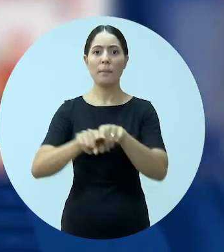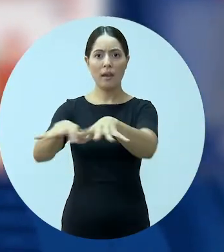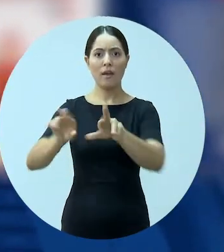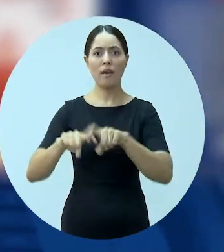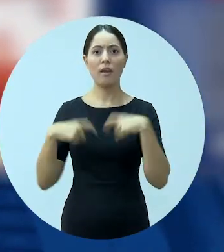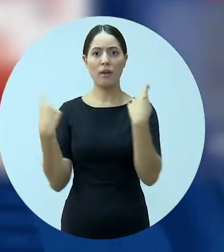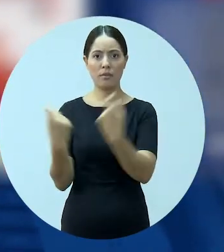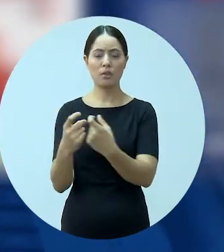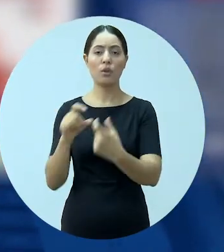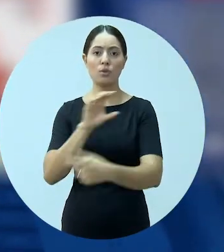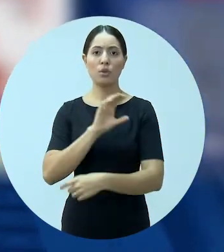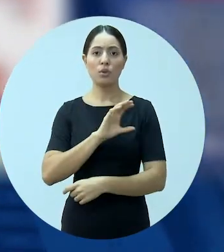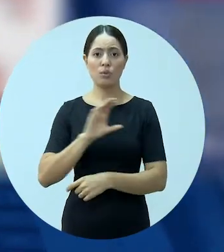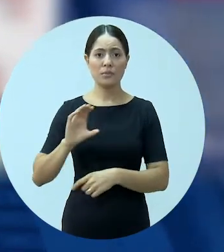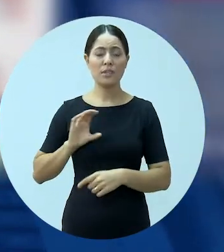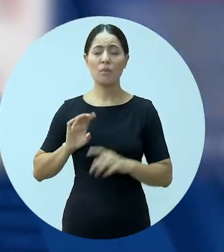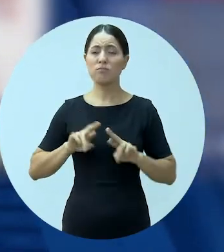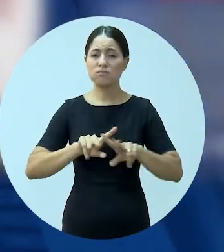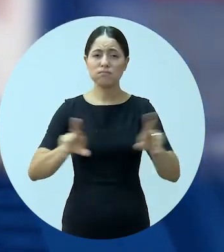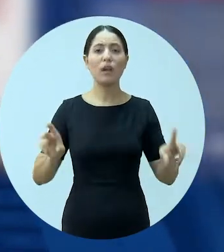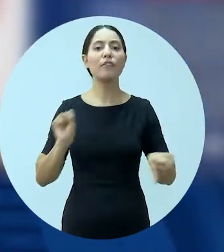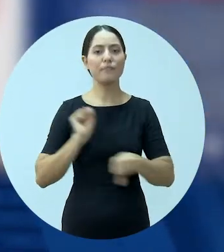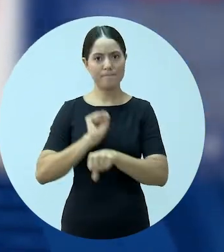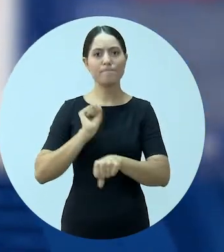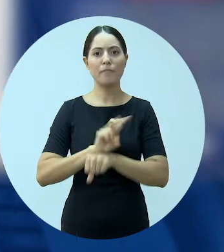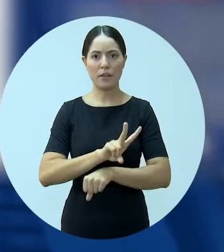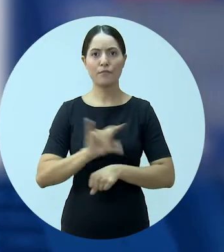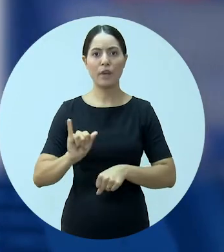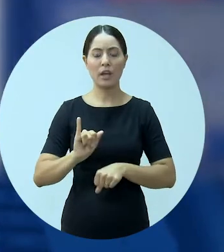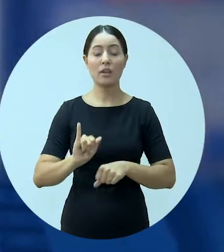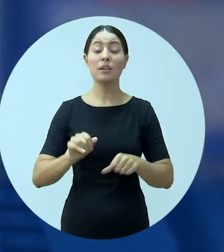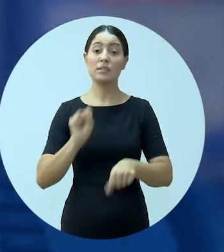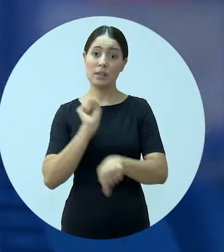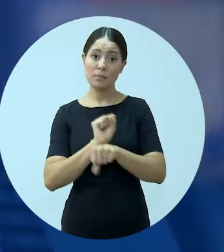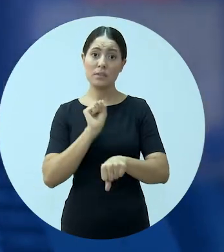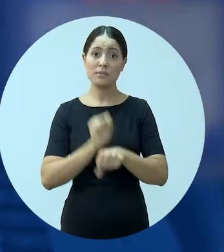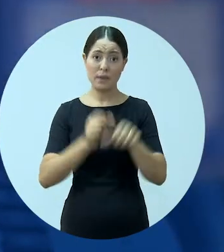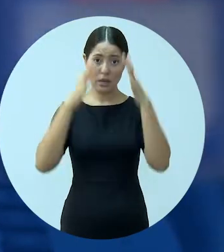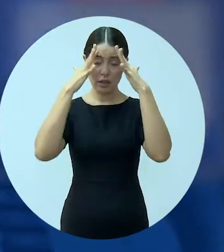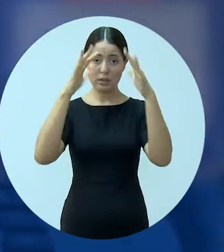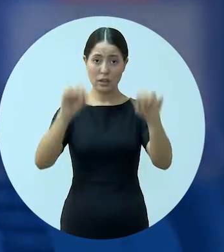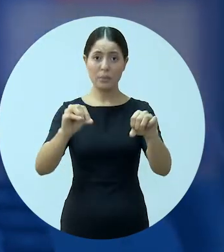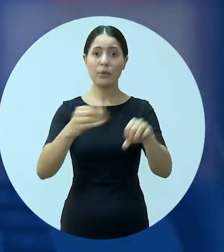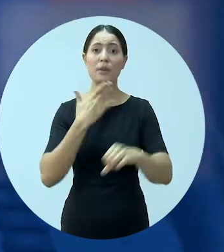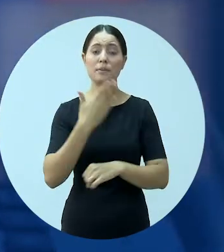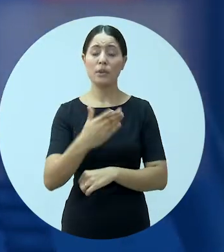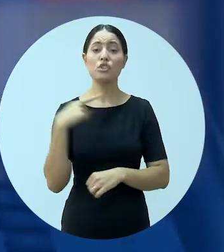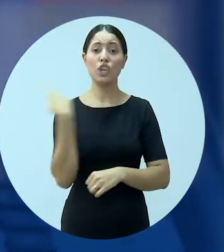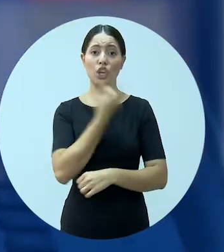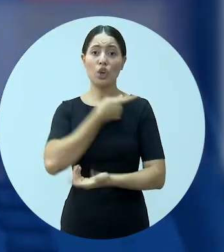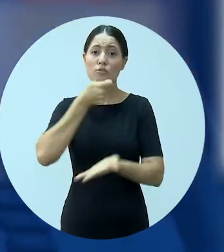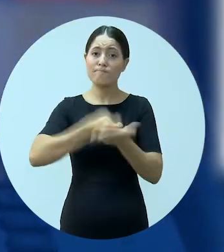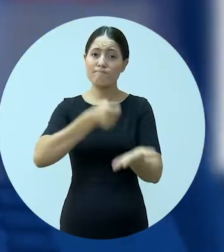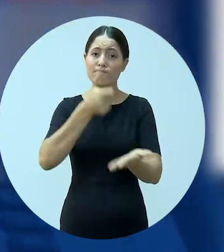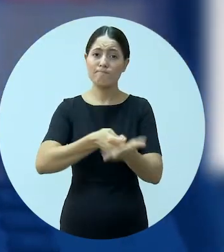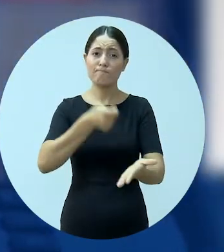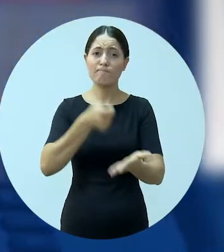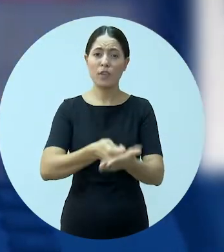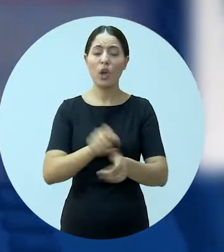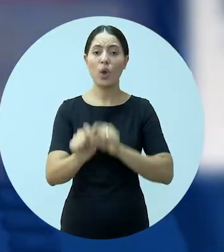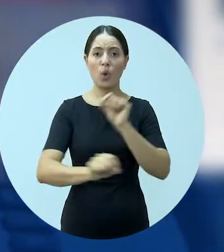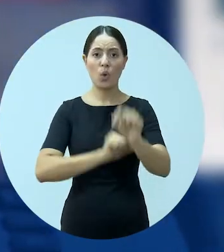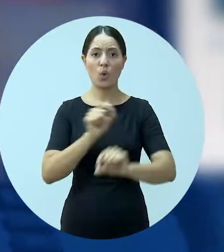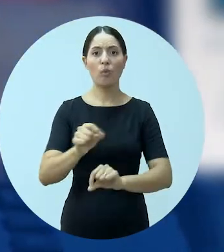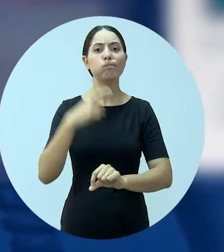Audiências do TED e reuniões de comissões também foram suspensas. Estamos acompanhando a evolução dos atos expedidos pelos tribunais